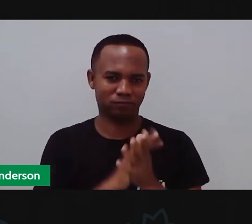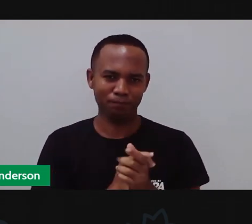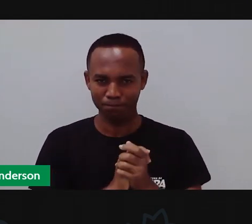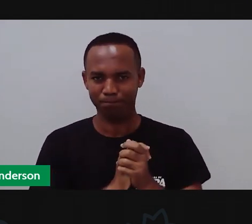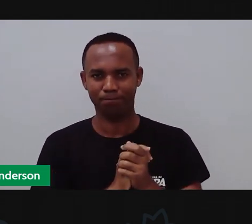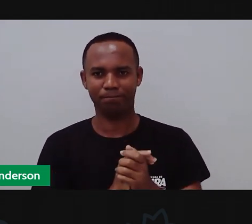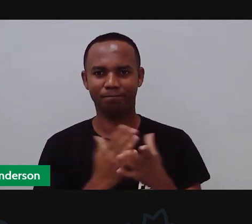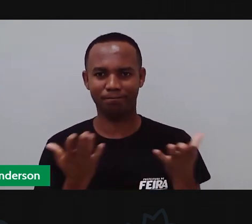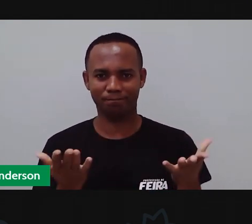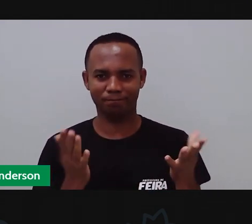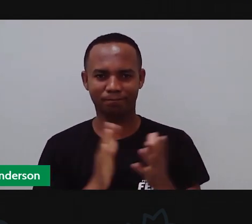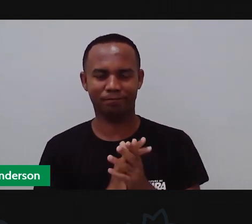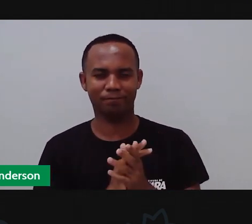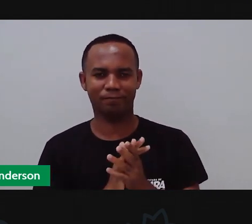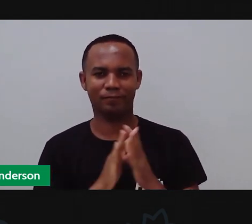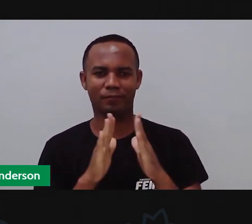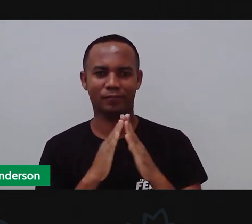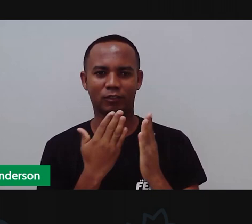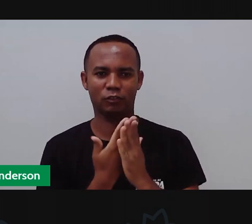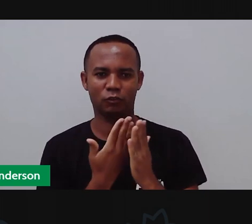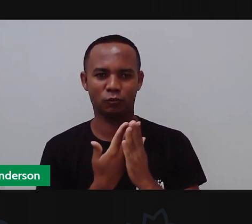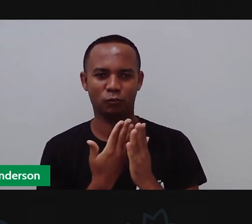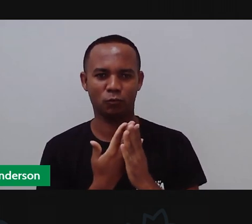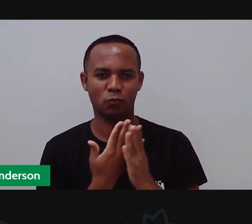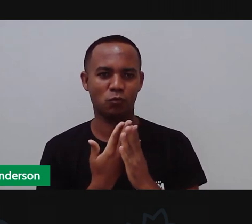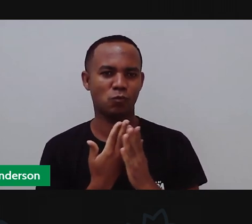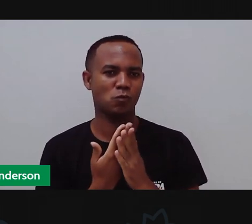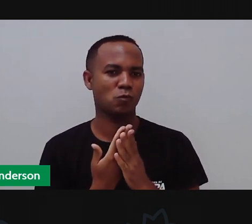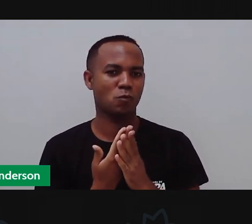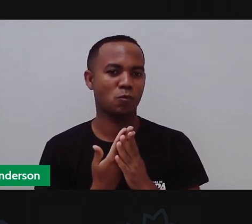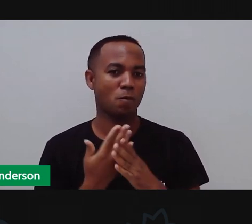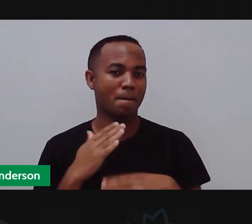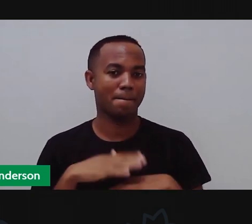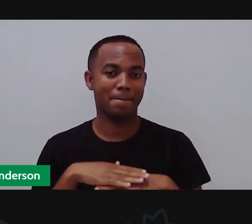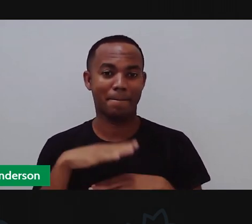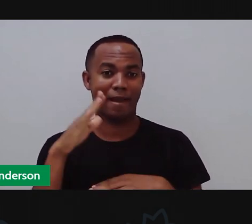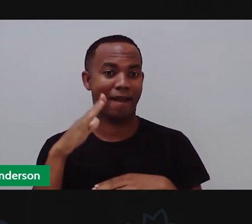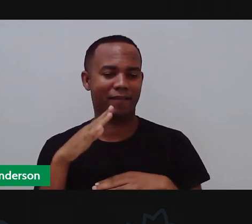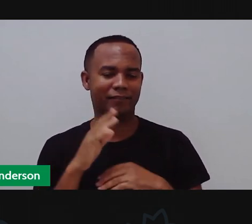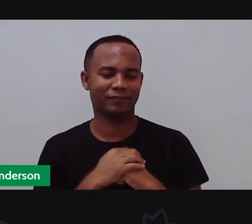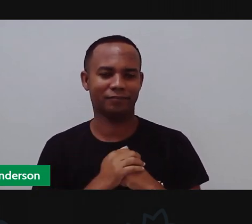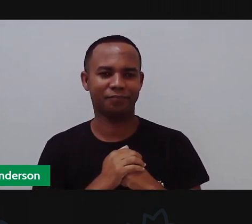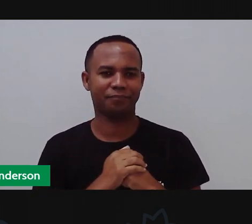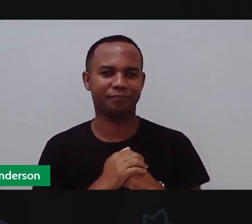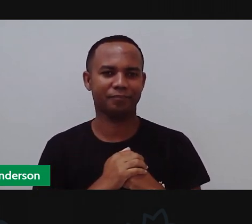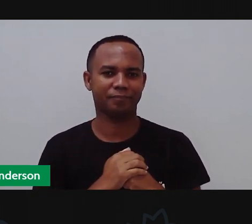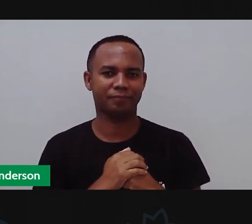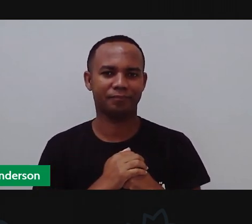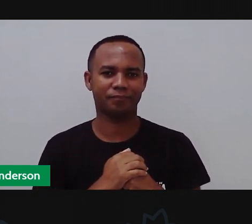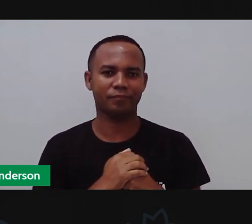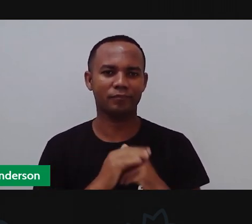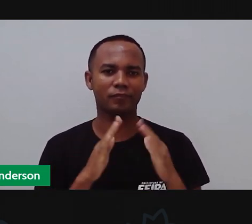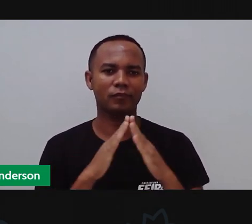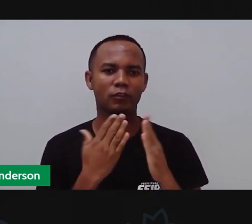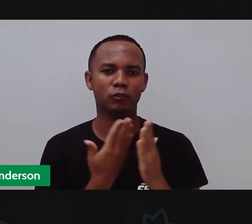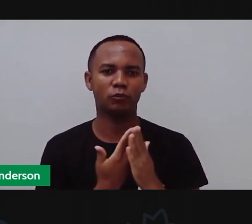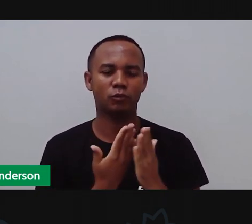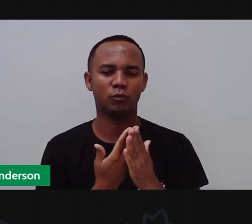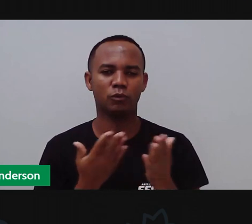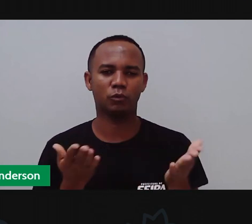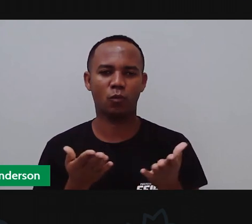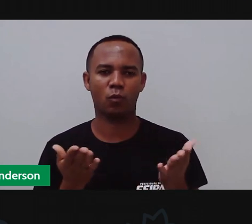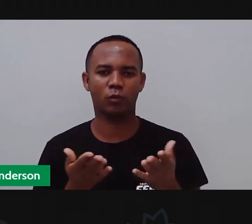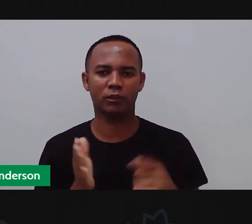uma aula. A gente está pertinho da aula 100, da gente comemorar essa aula 100, né? Vamos lá? Nossa aula hoje, abri um